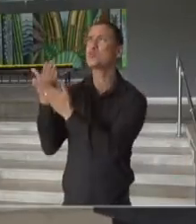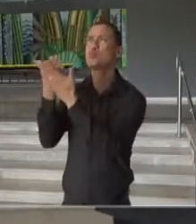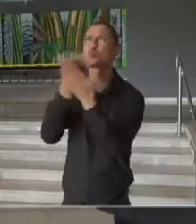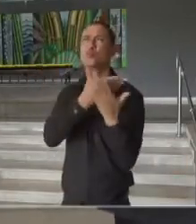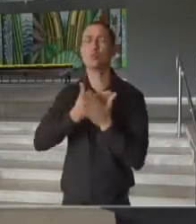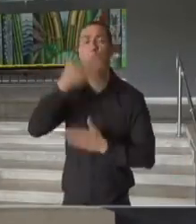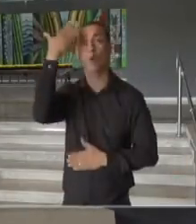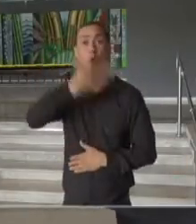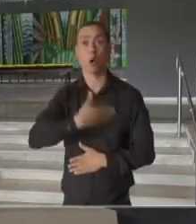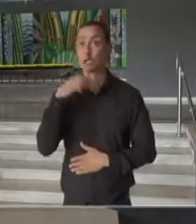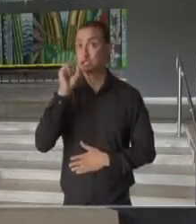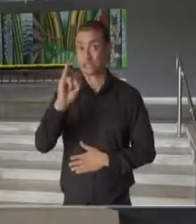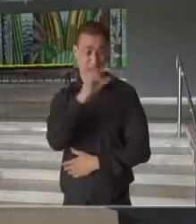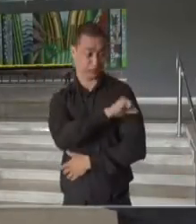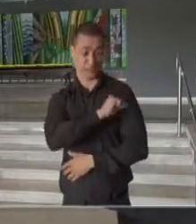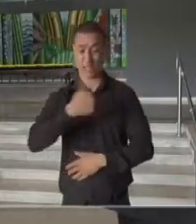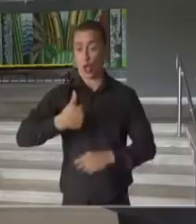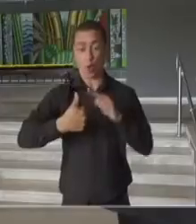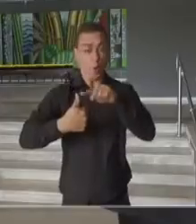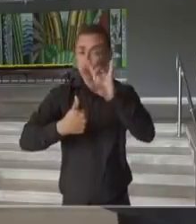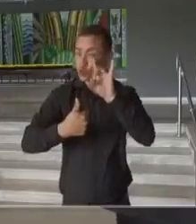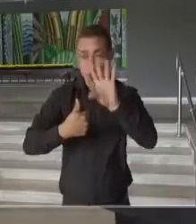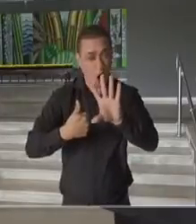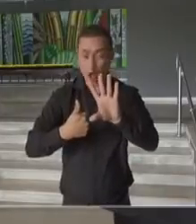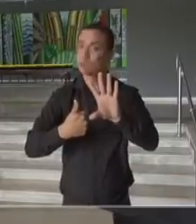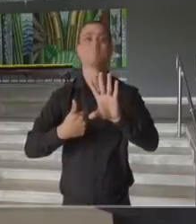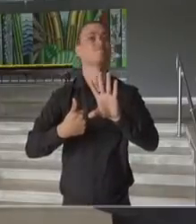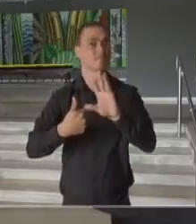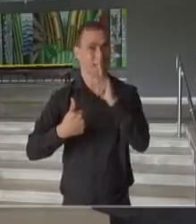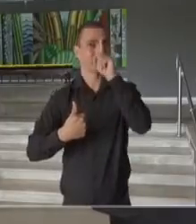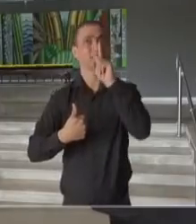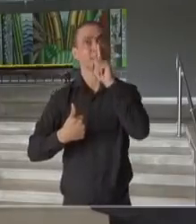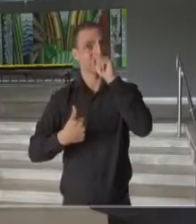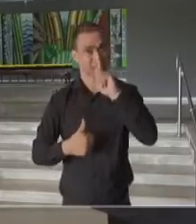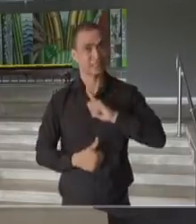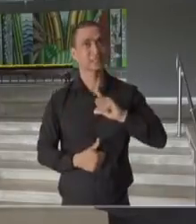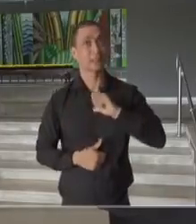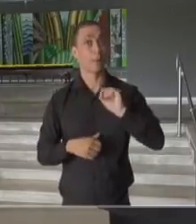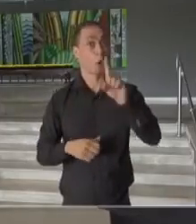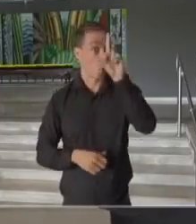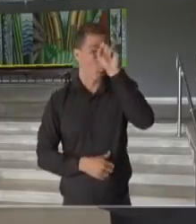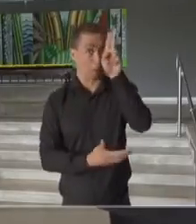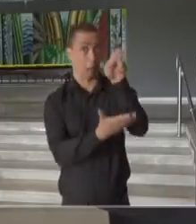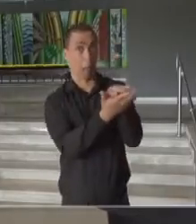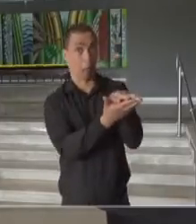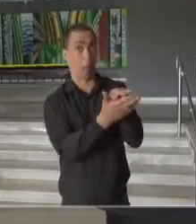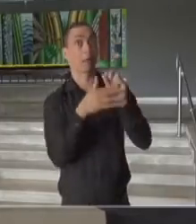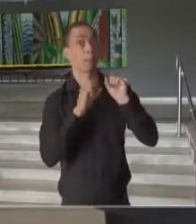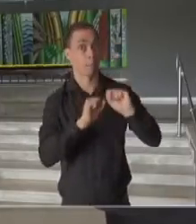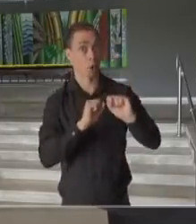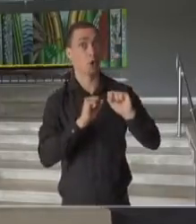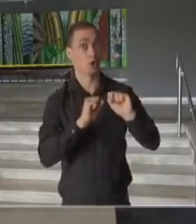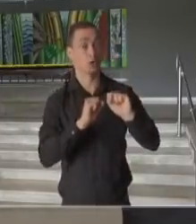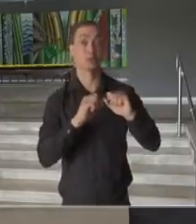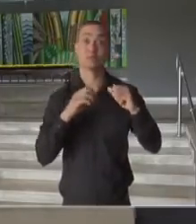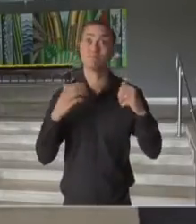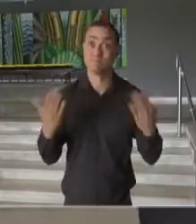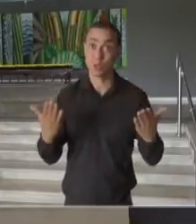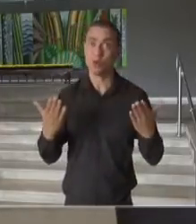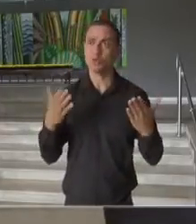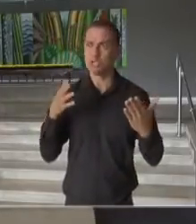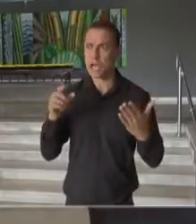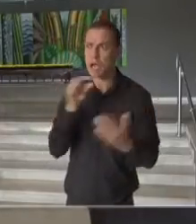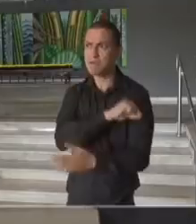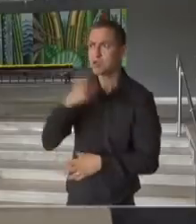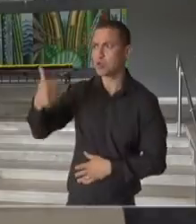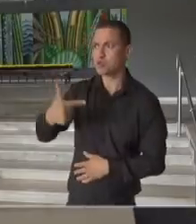que quem tem apenas uma dose de vacina, corre o risco, inclusive, de hospitalização pela COVID. Os números são excelentes,